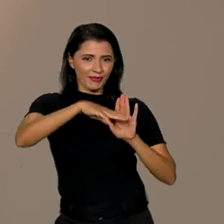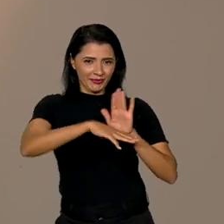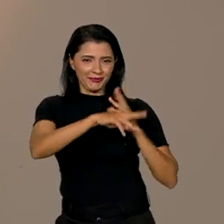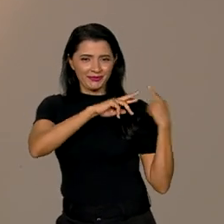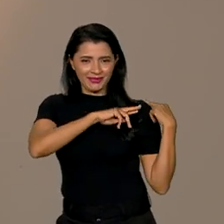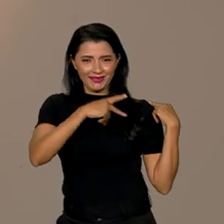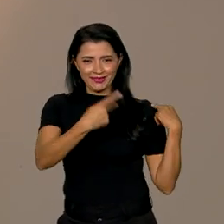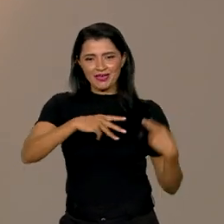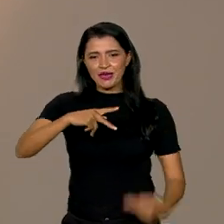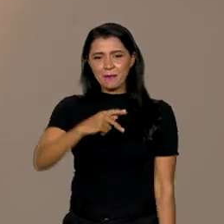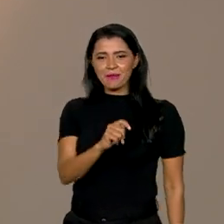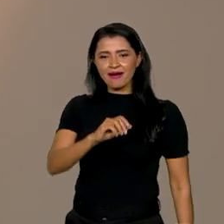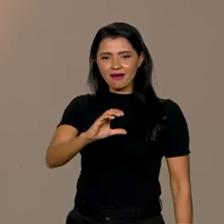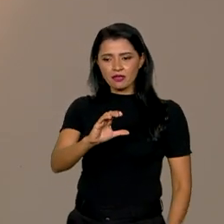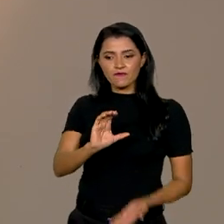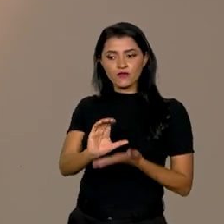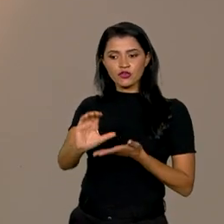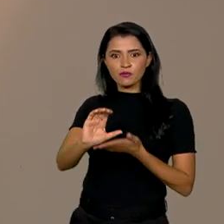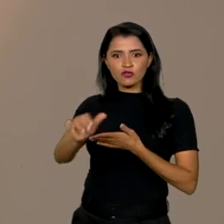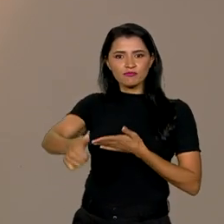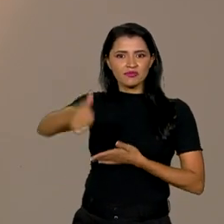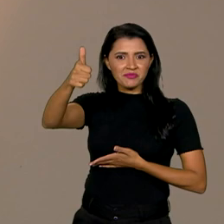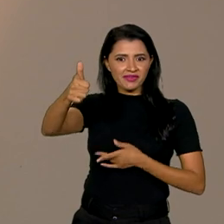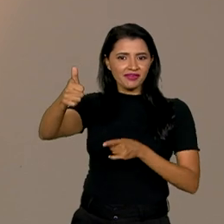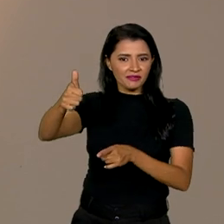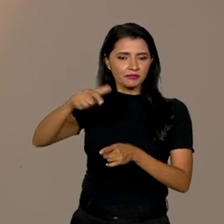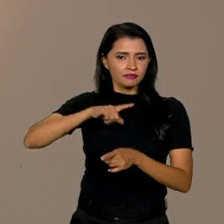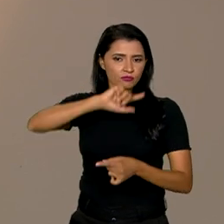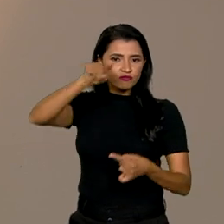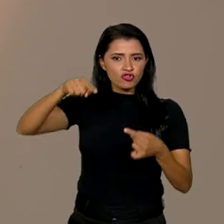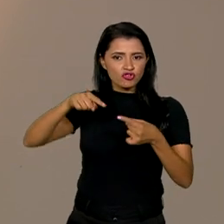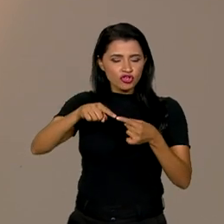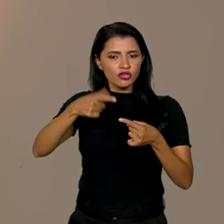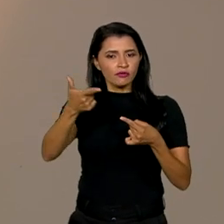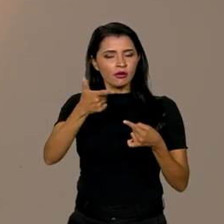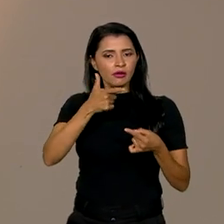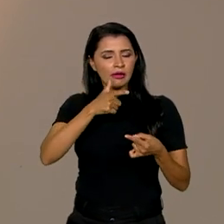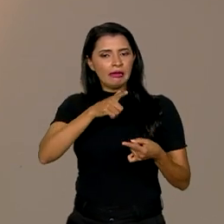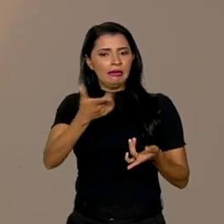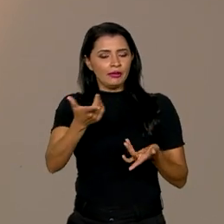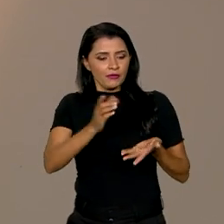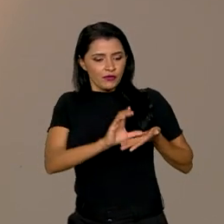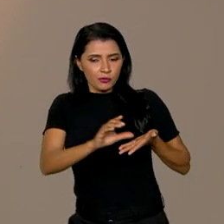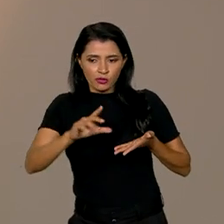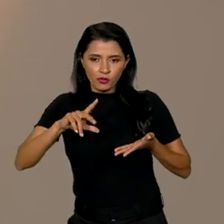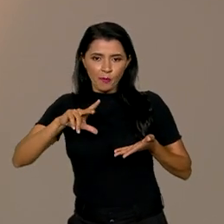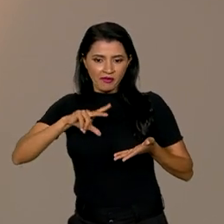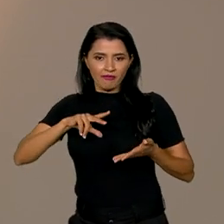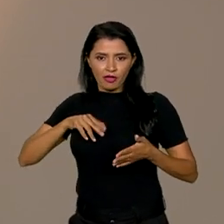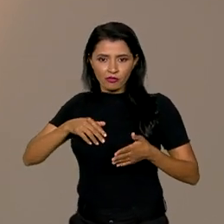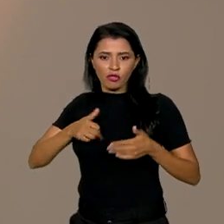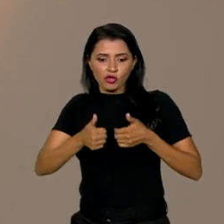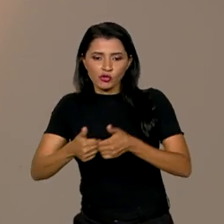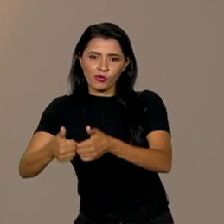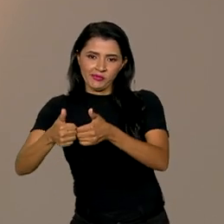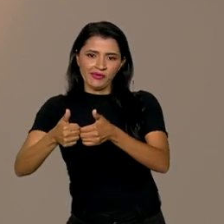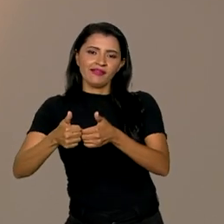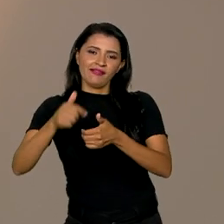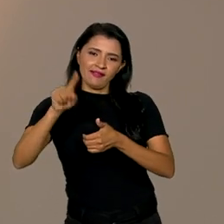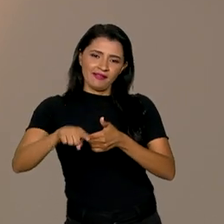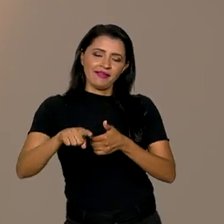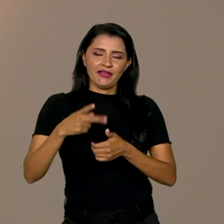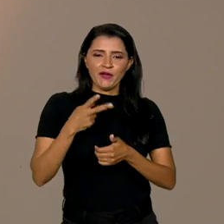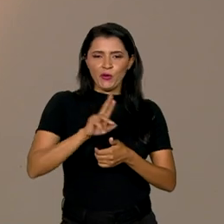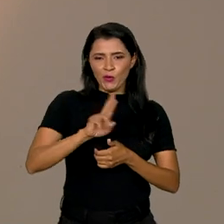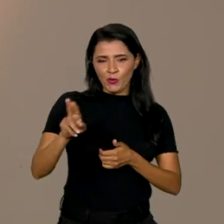o investimento público vai na frente, mas com o objetivo de arrastar o investimento privado. Quer dizer, ao invés, eu vou usar aqui